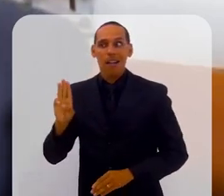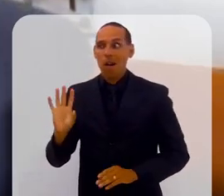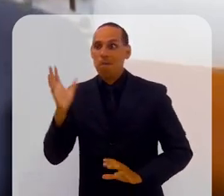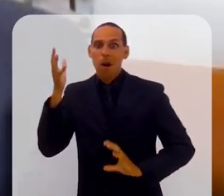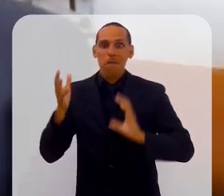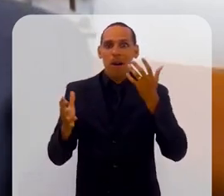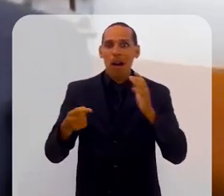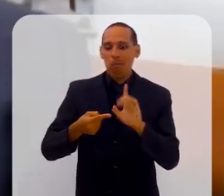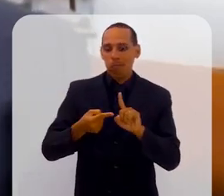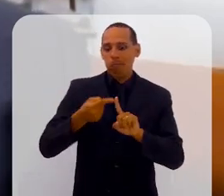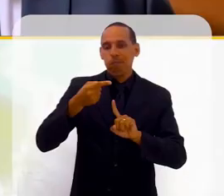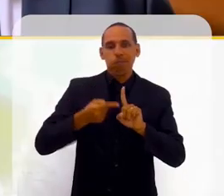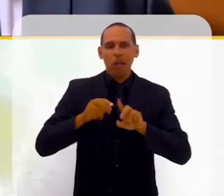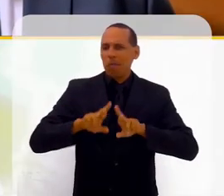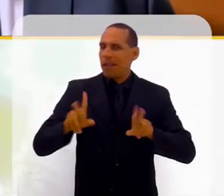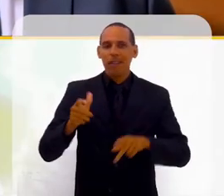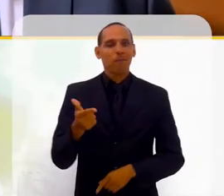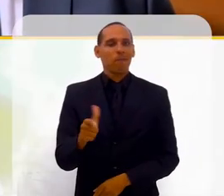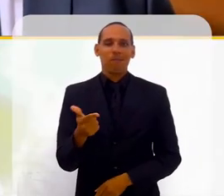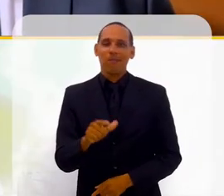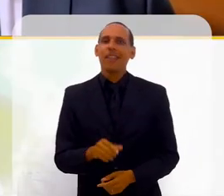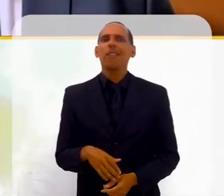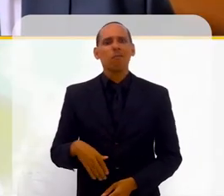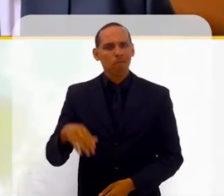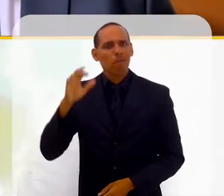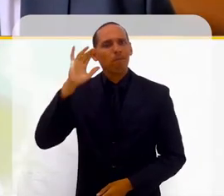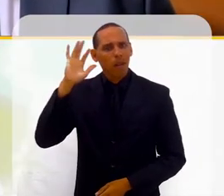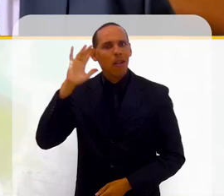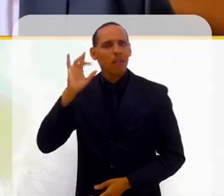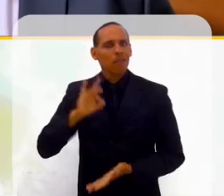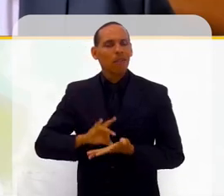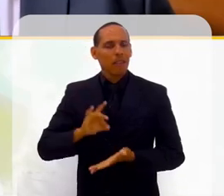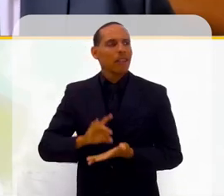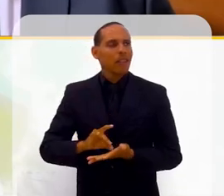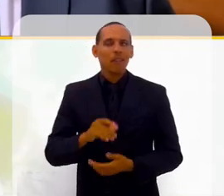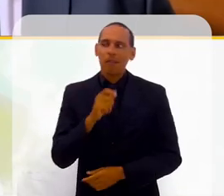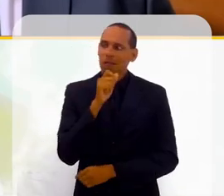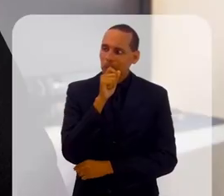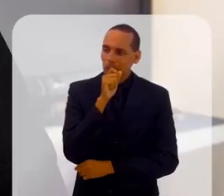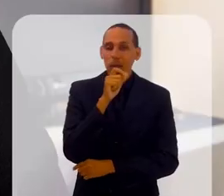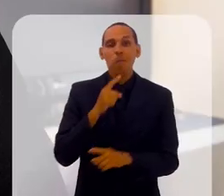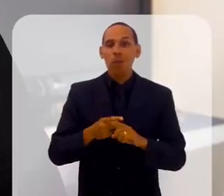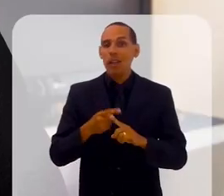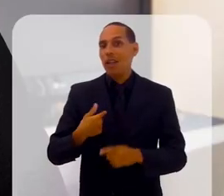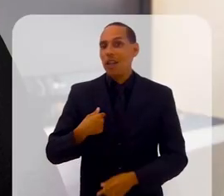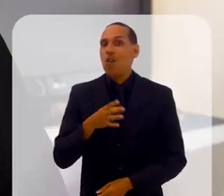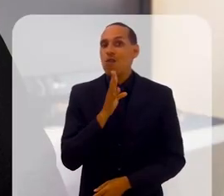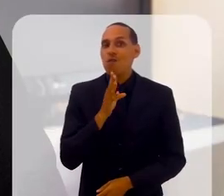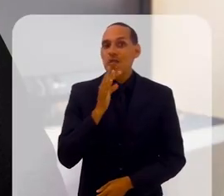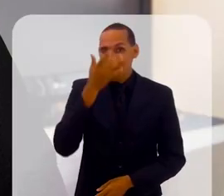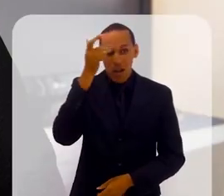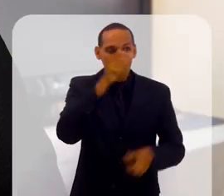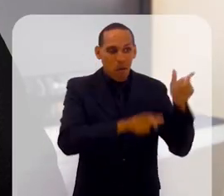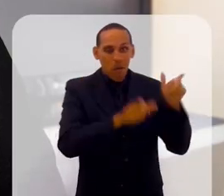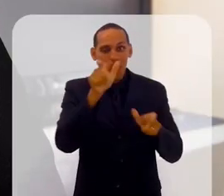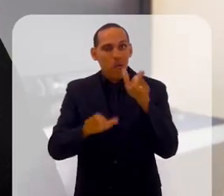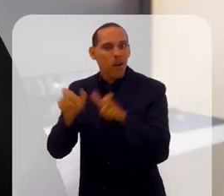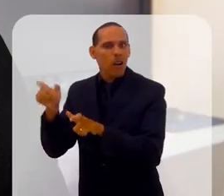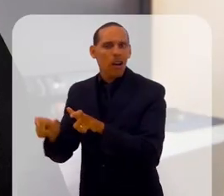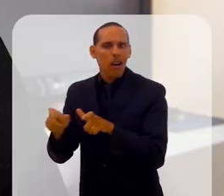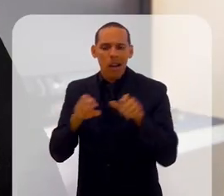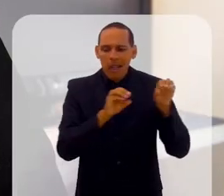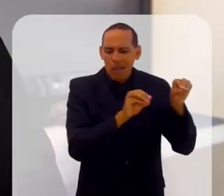de temperatura. Sim, sim, imagino, imagino. Porque para muita gente, eu já conheci pessoas que não